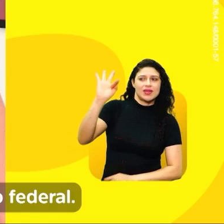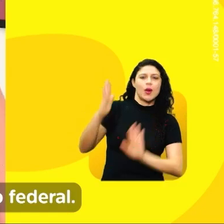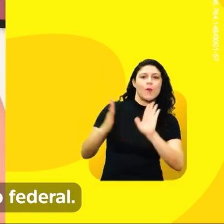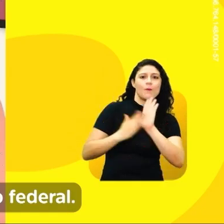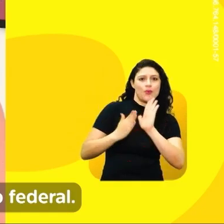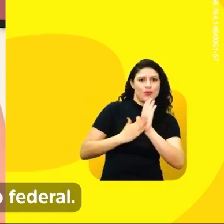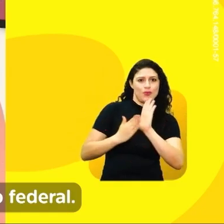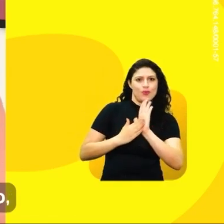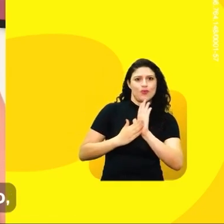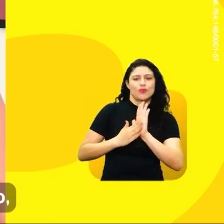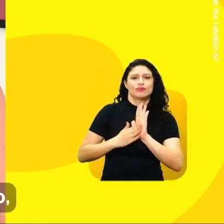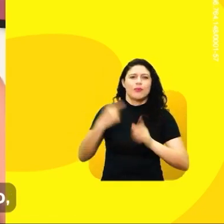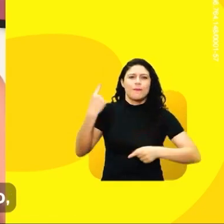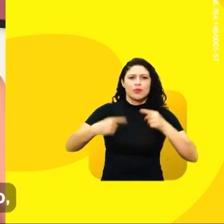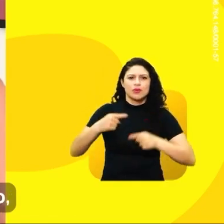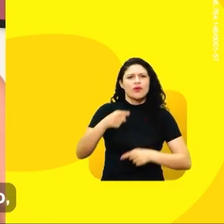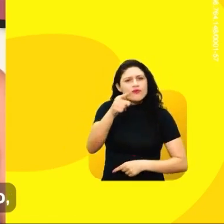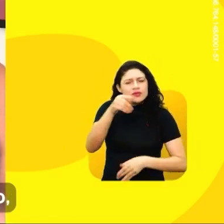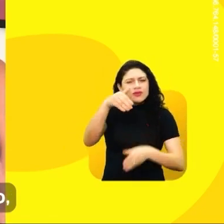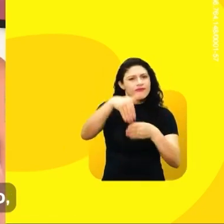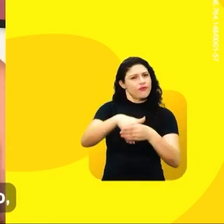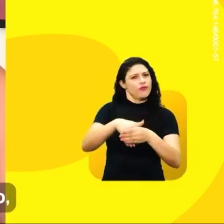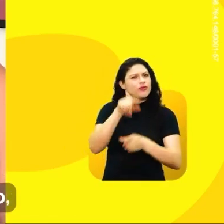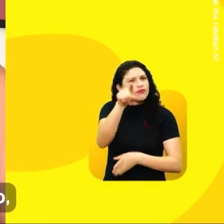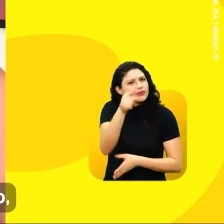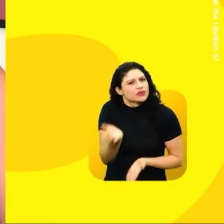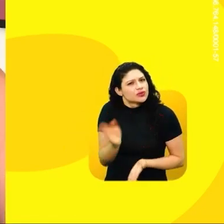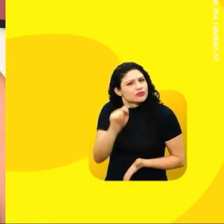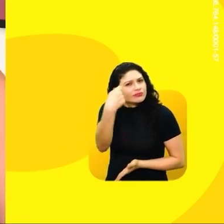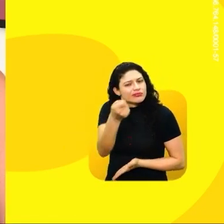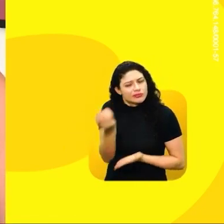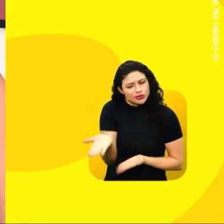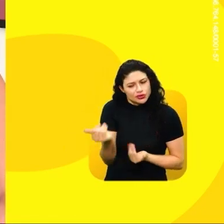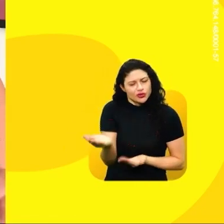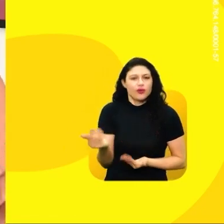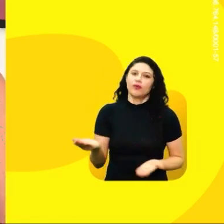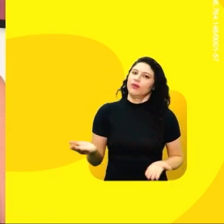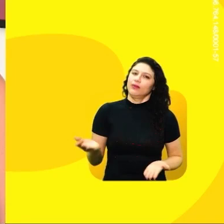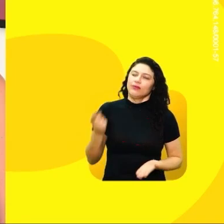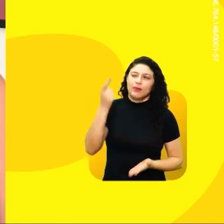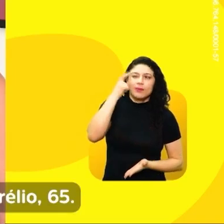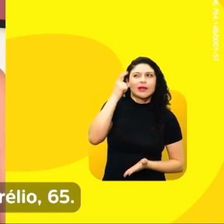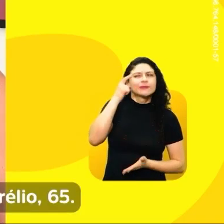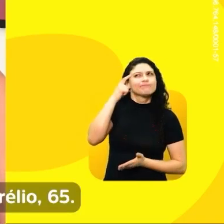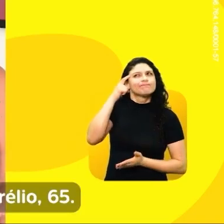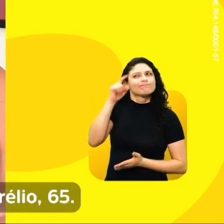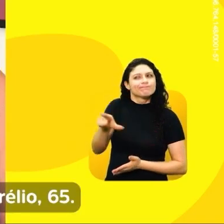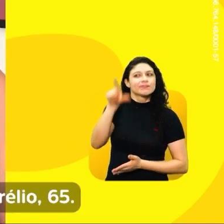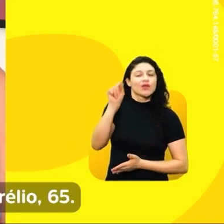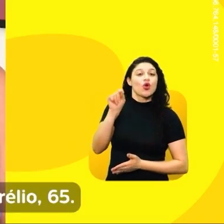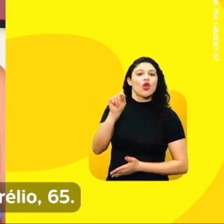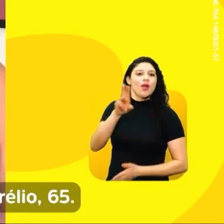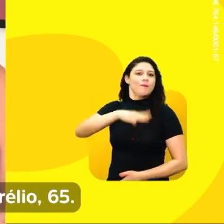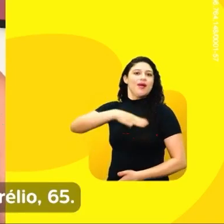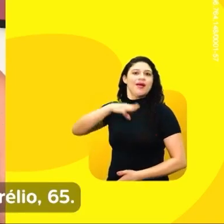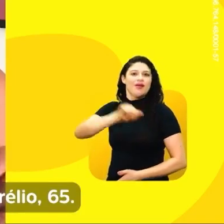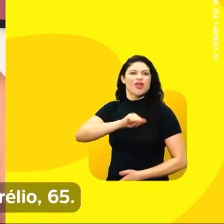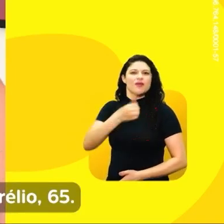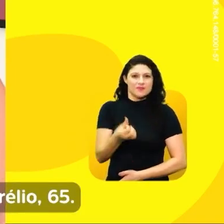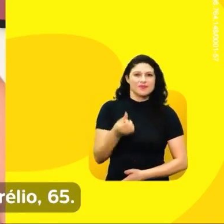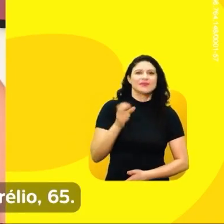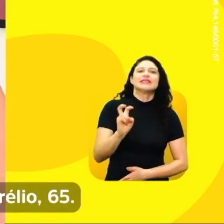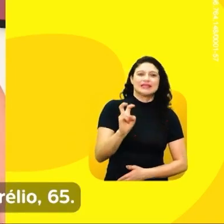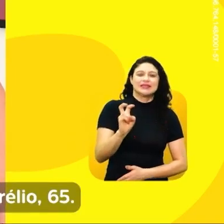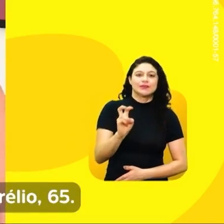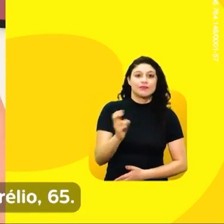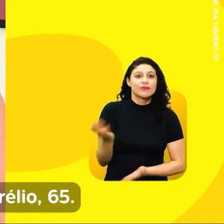governo federal. Por isso eu queria pedir o teu voto, jovem, de Imperatriz, para que você reflita e vote em